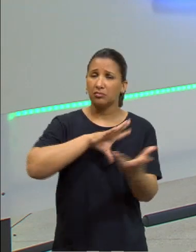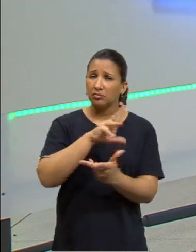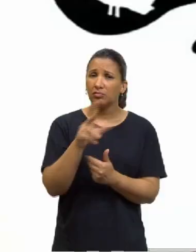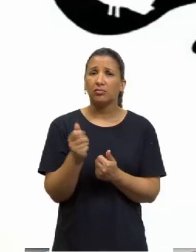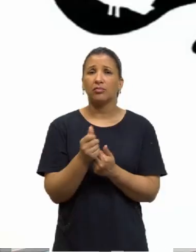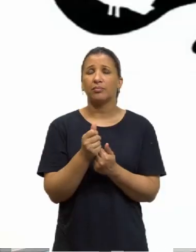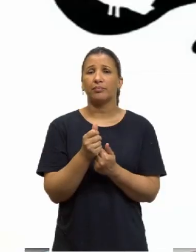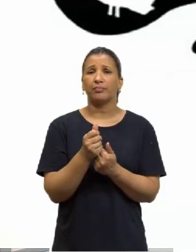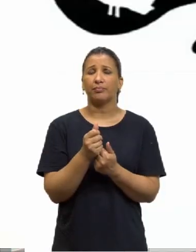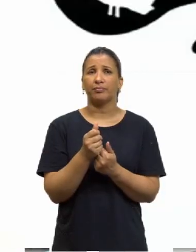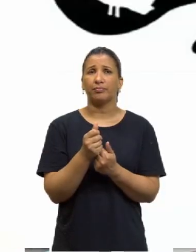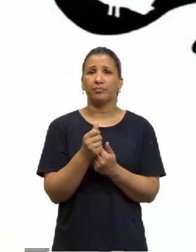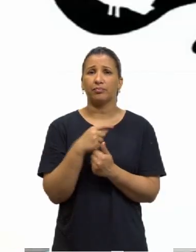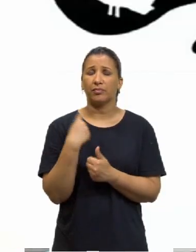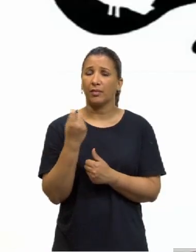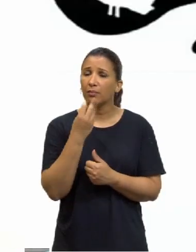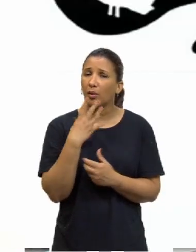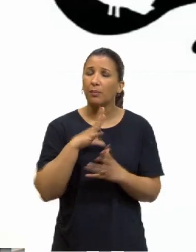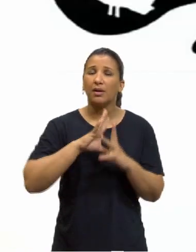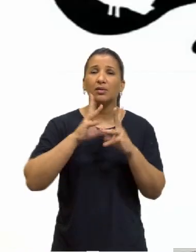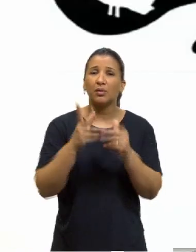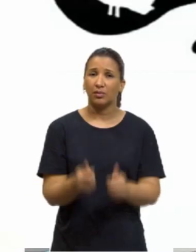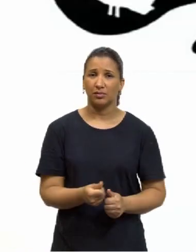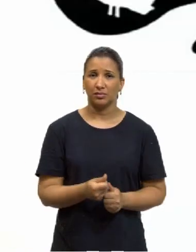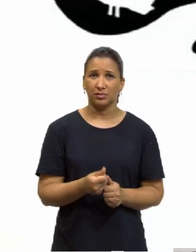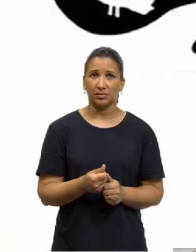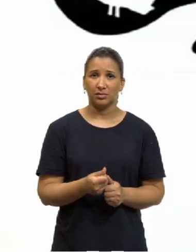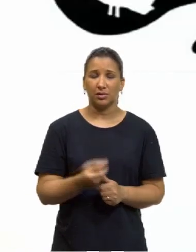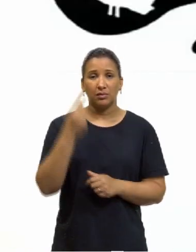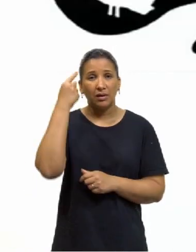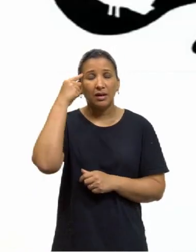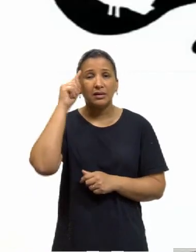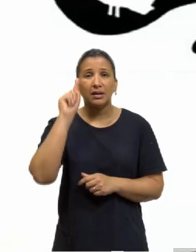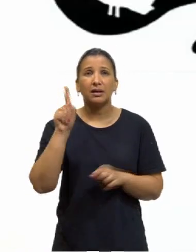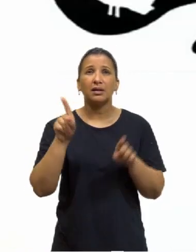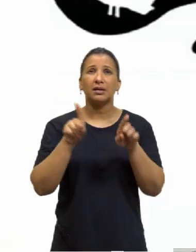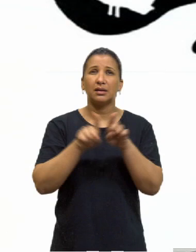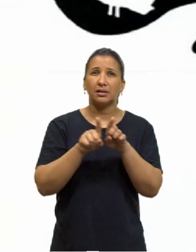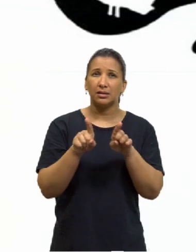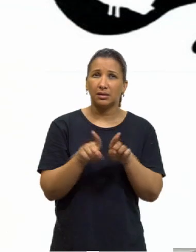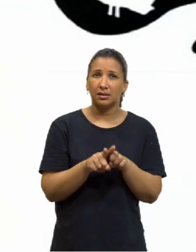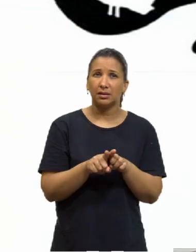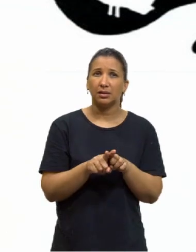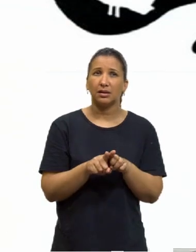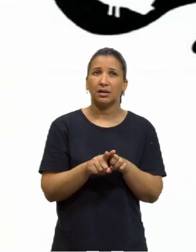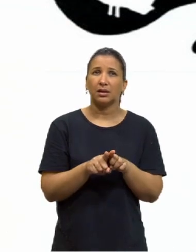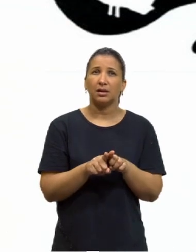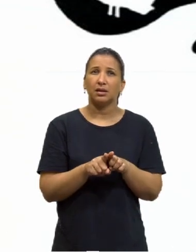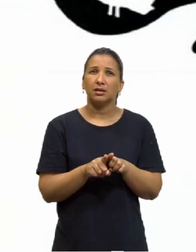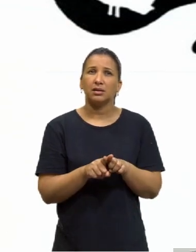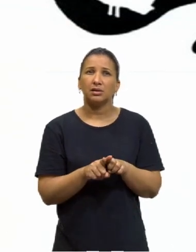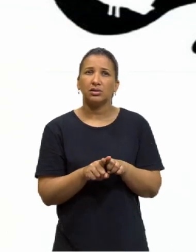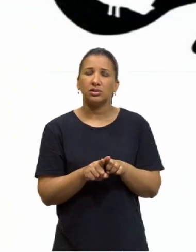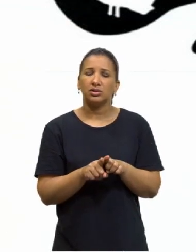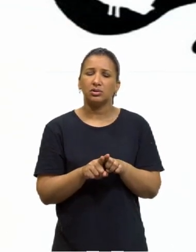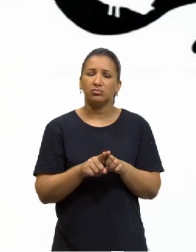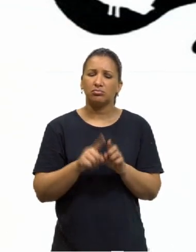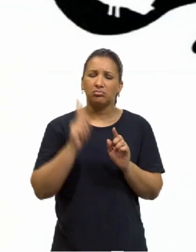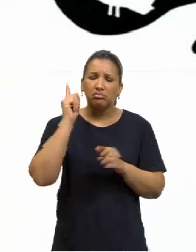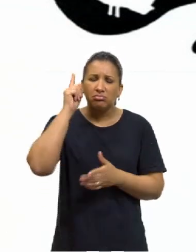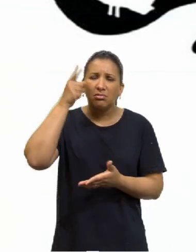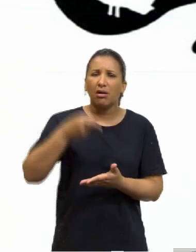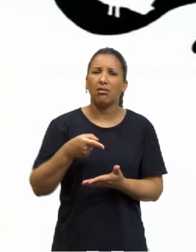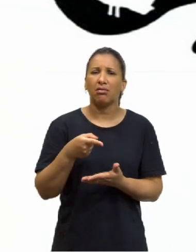Kanto vai falar nisso no imperativo categórico, ou seja, ele dá essa ideia de, chama-se de imperativo categórico, uma determinação imperativo, uma